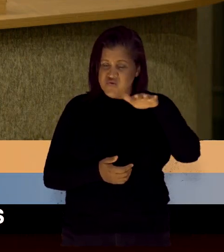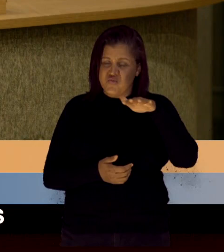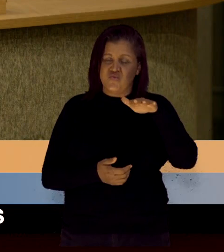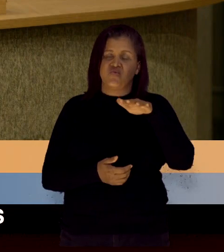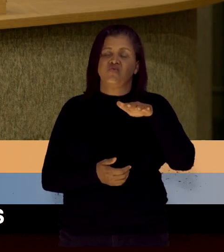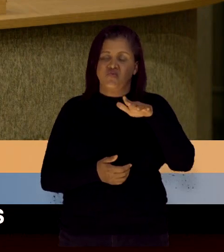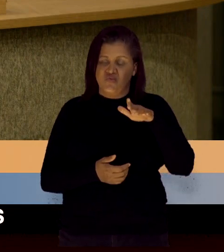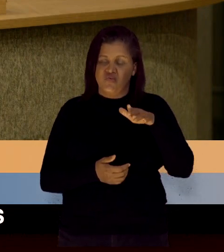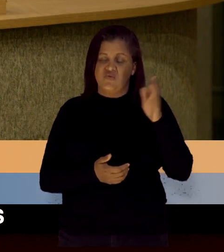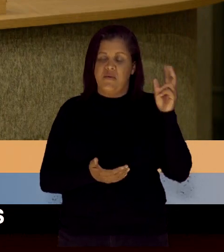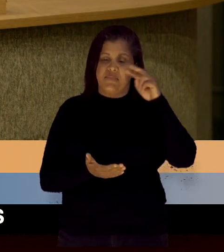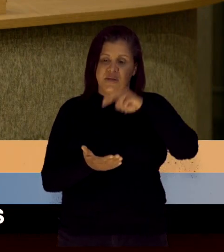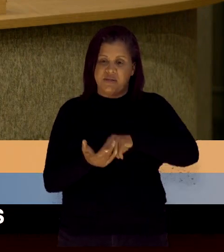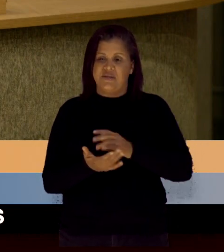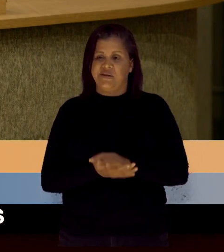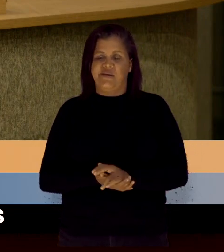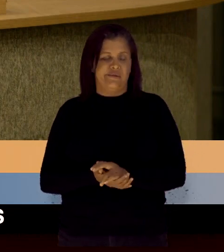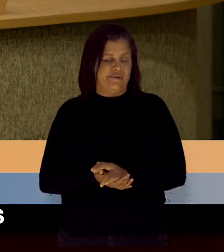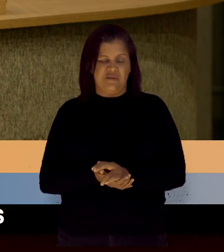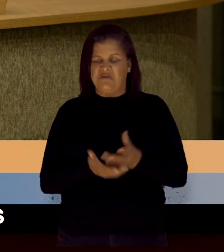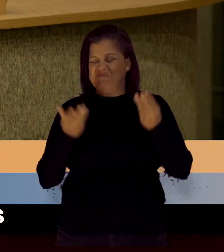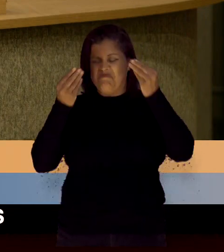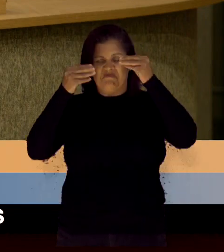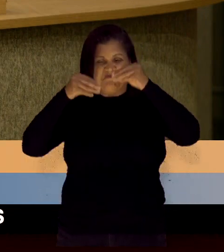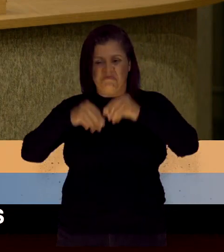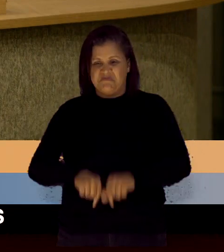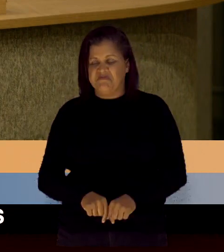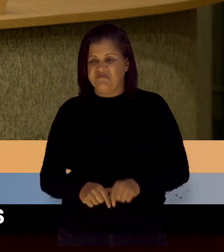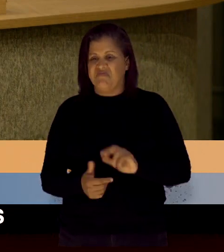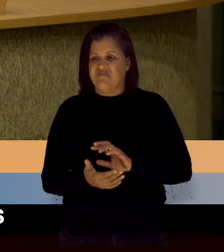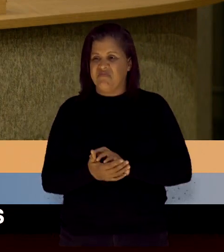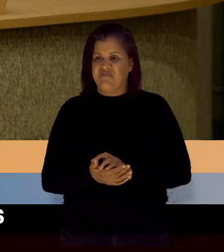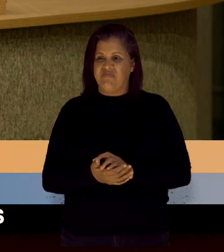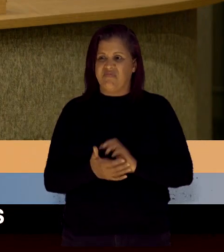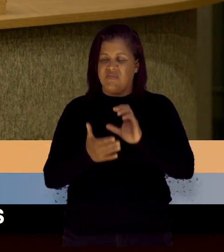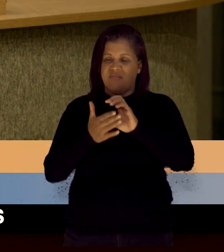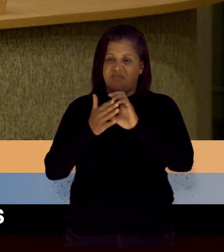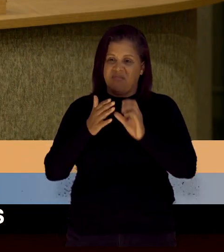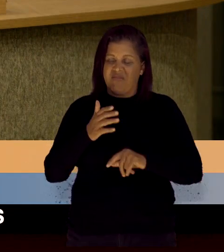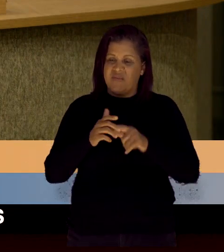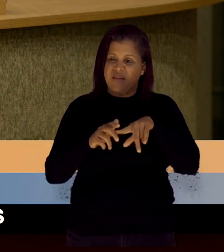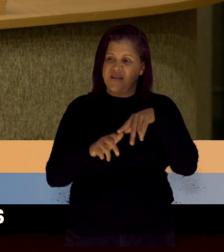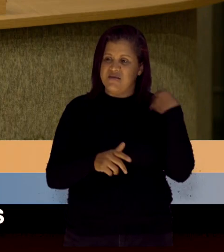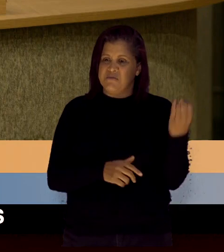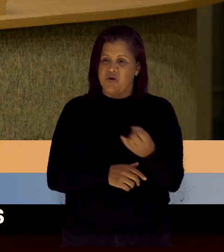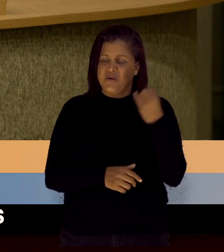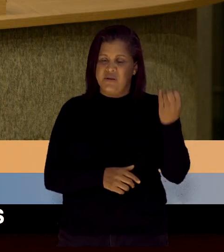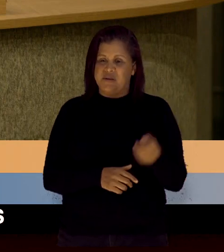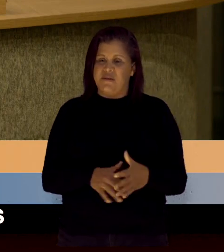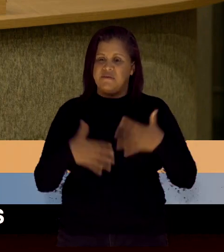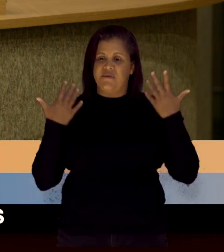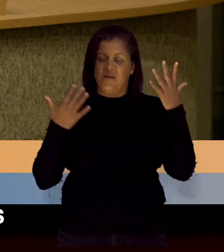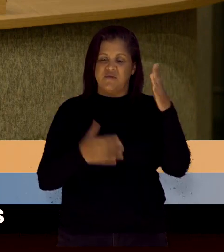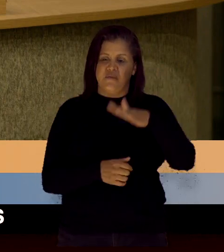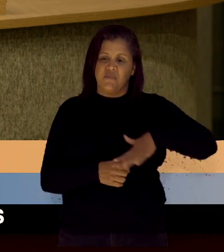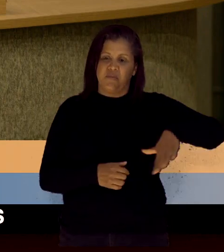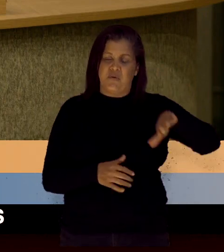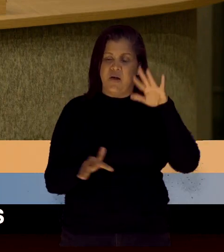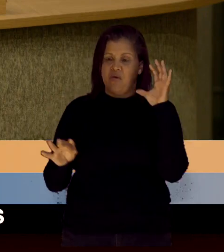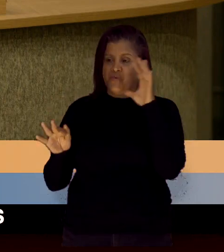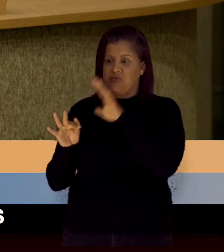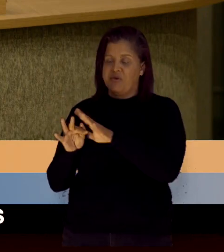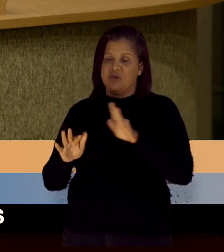Então, um verdadeiro desmonte e descaracterização dessa importante festa popular. O FIG